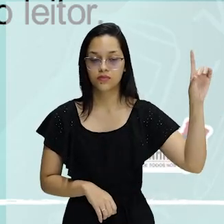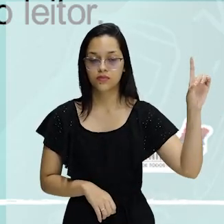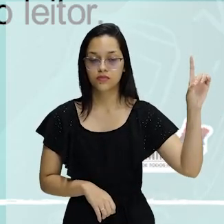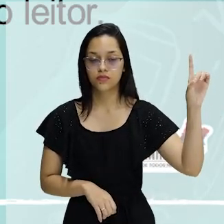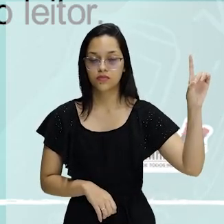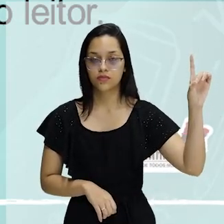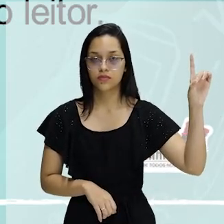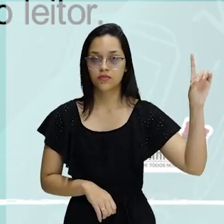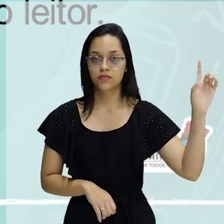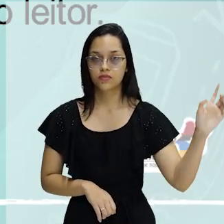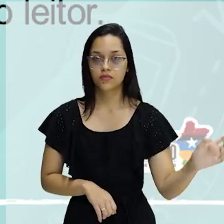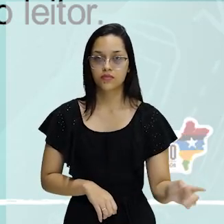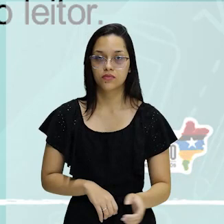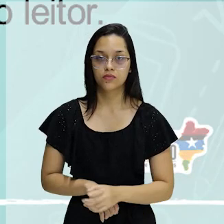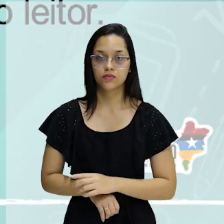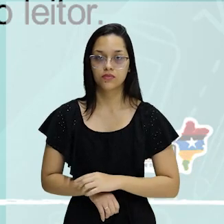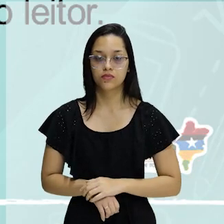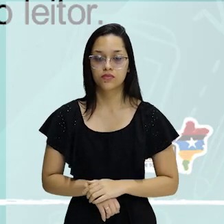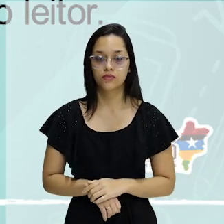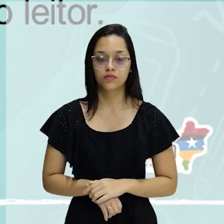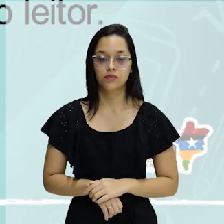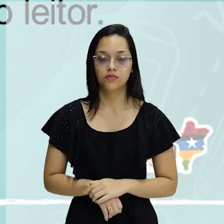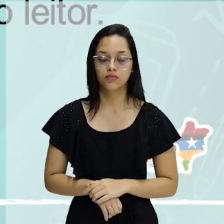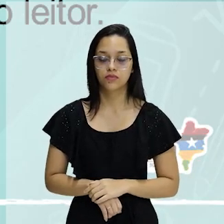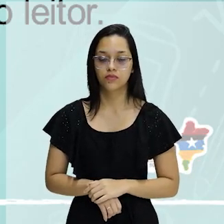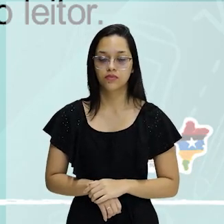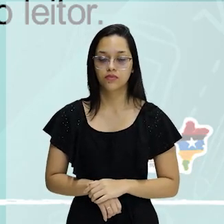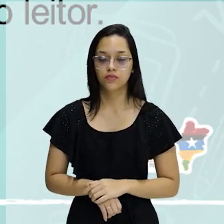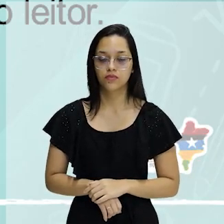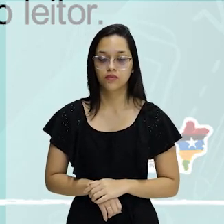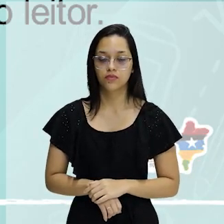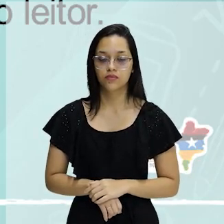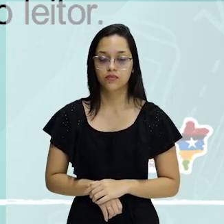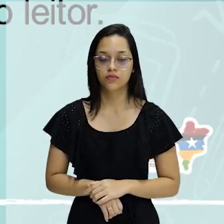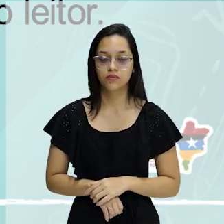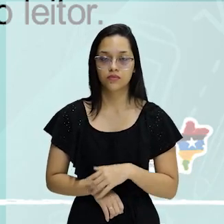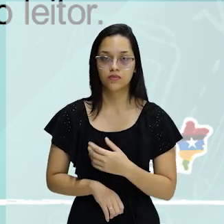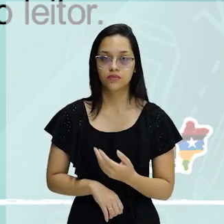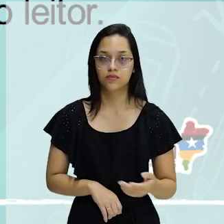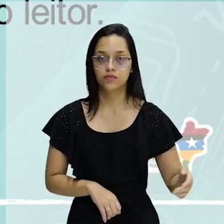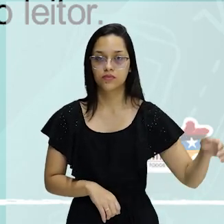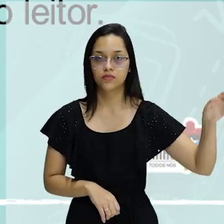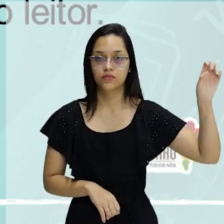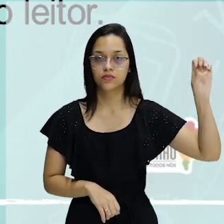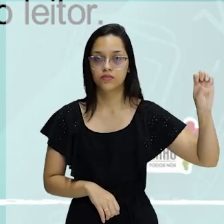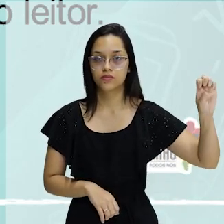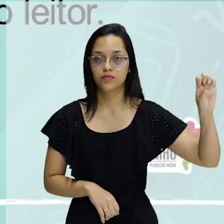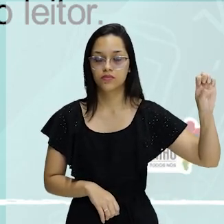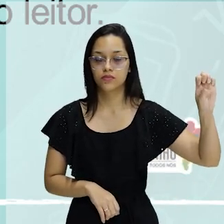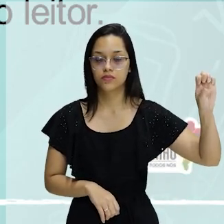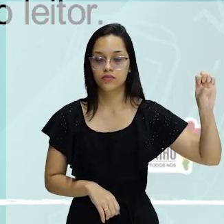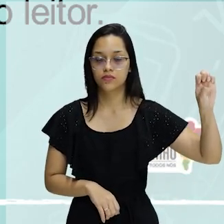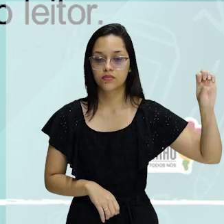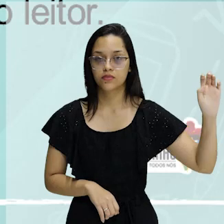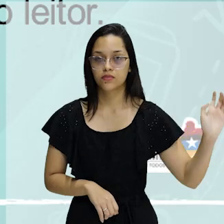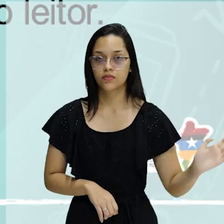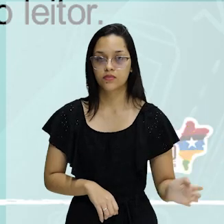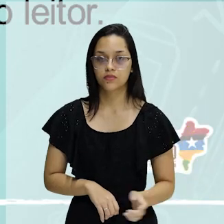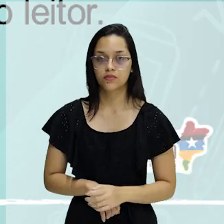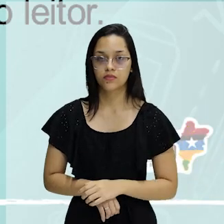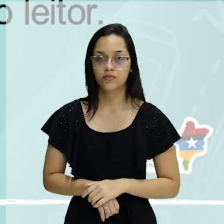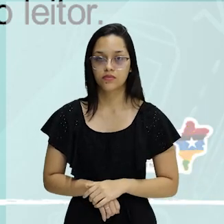Propicia um evento textual interativo em que apenas o autor é ativo. Ou só o autor